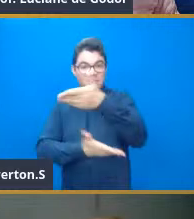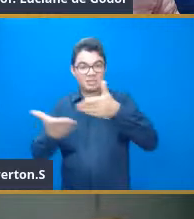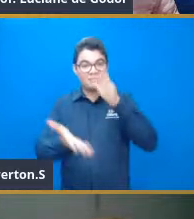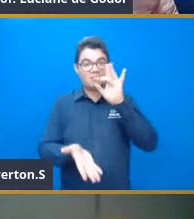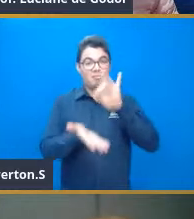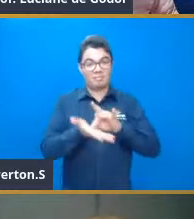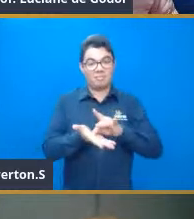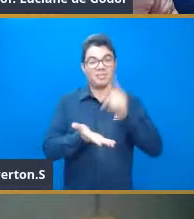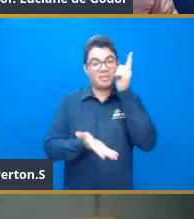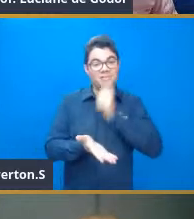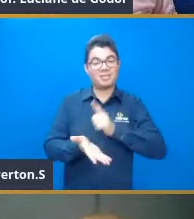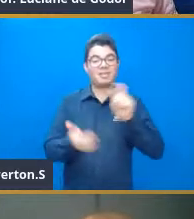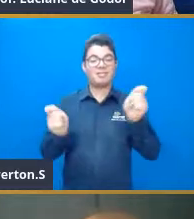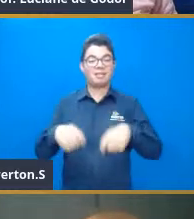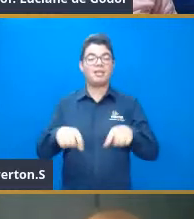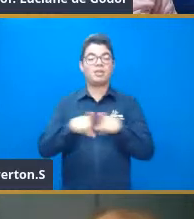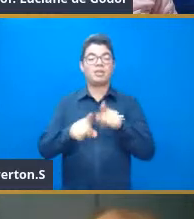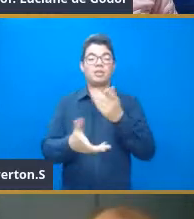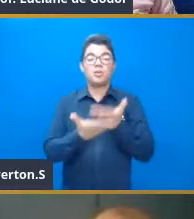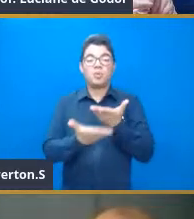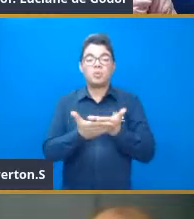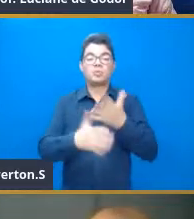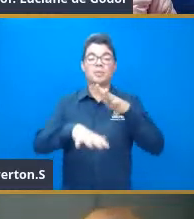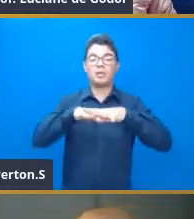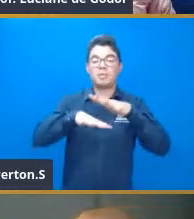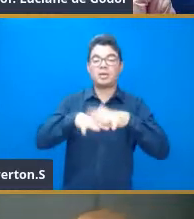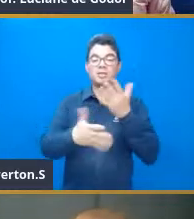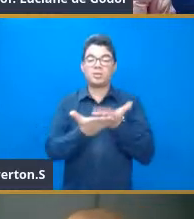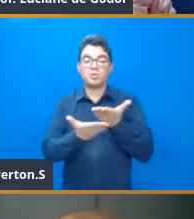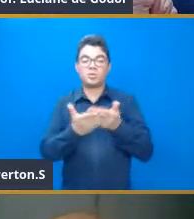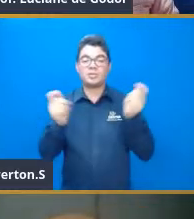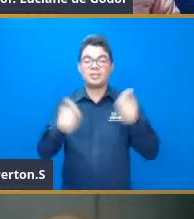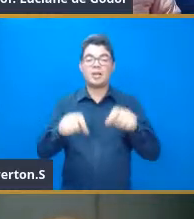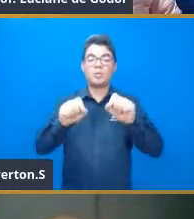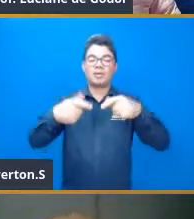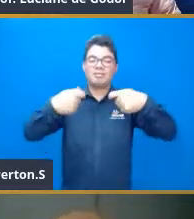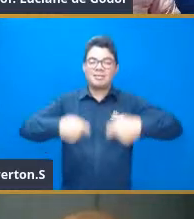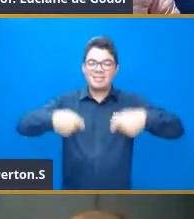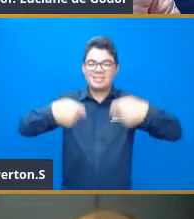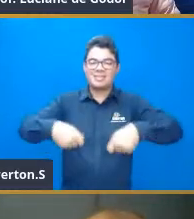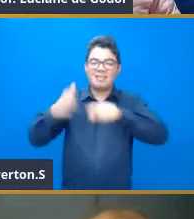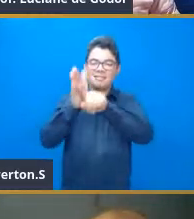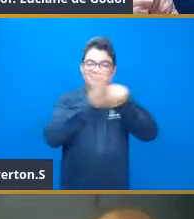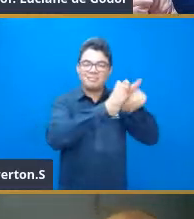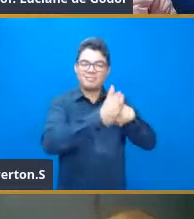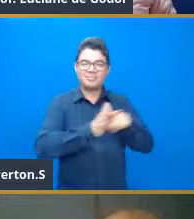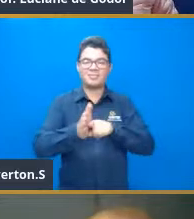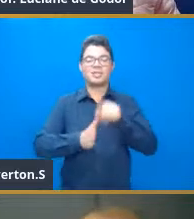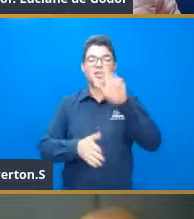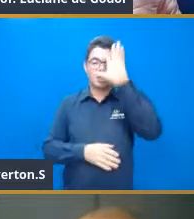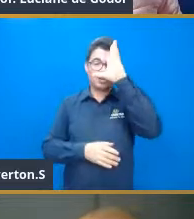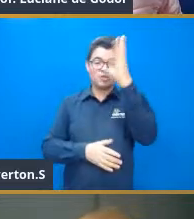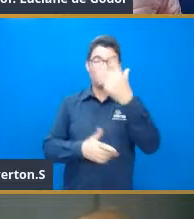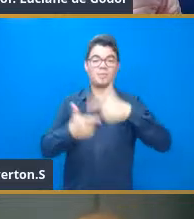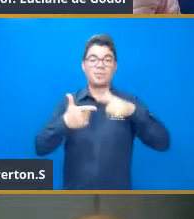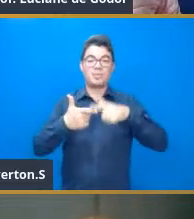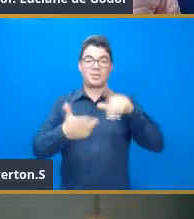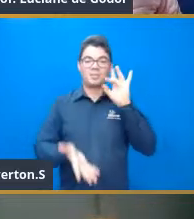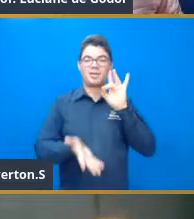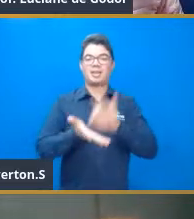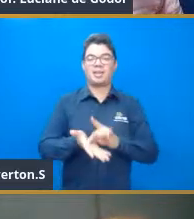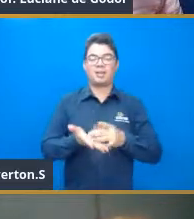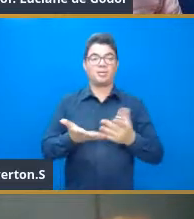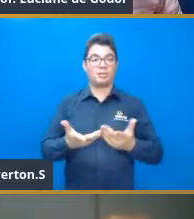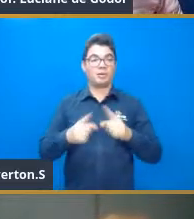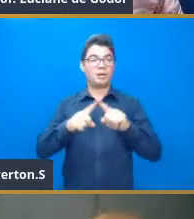Praticamente tudo que a gente estuda em matemática surgiu da necessidade do ser humano de resolver problemas reais. No entanto,